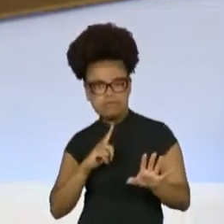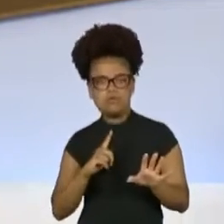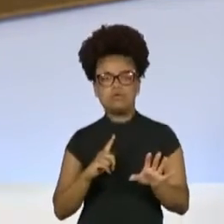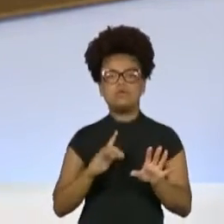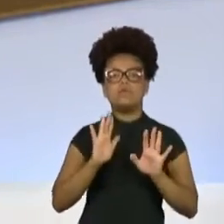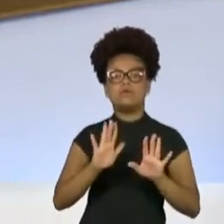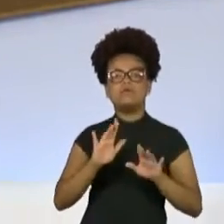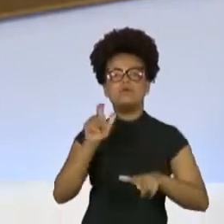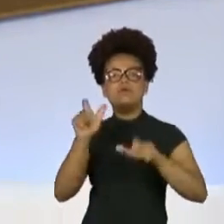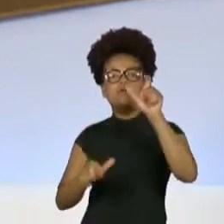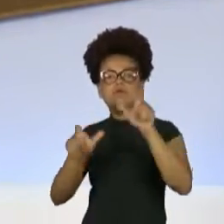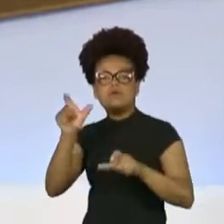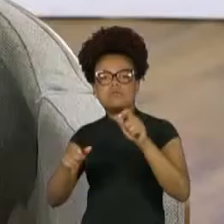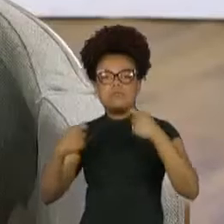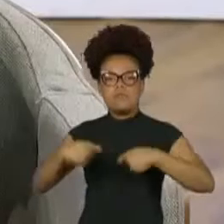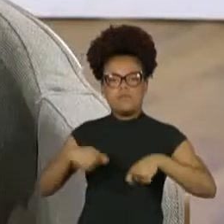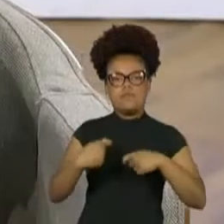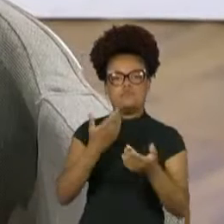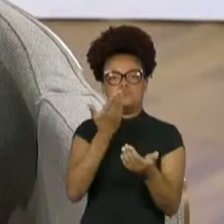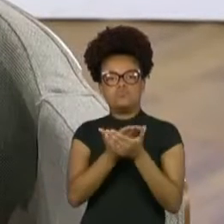se preparar para a carreira artística.